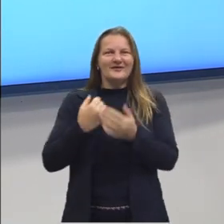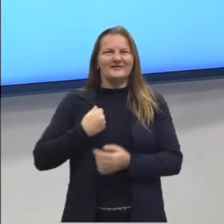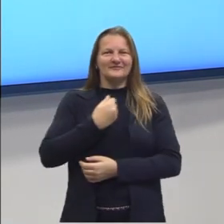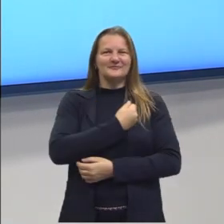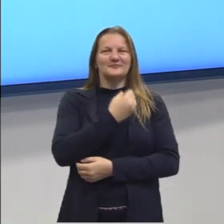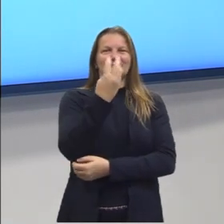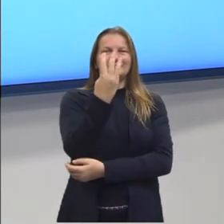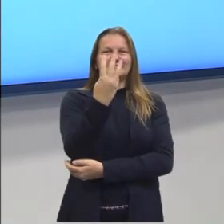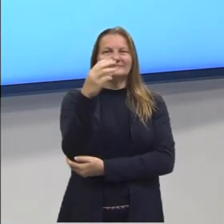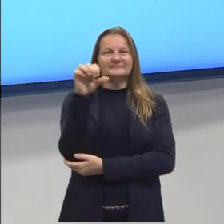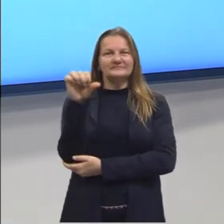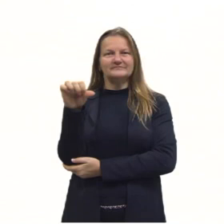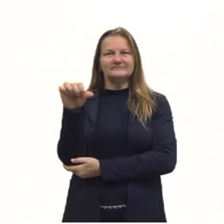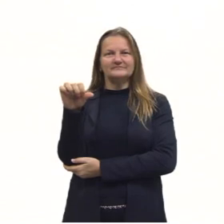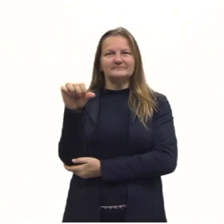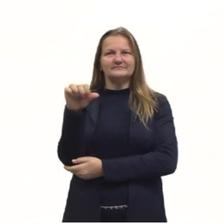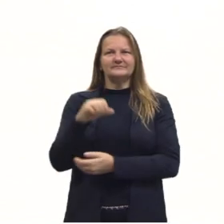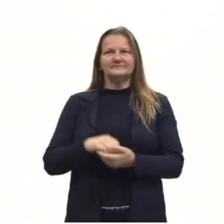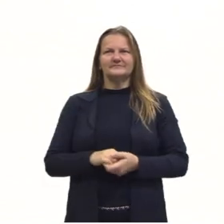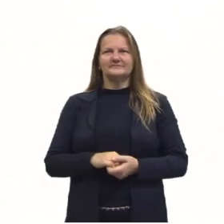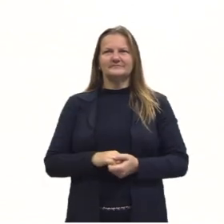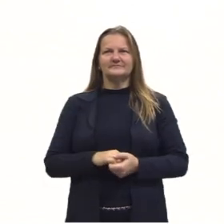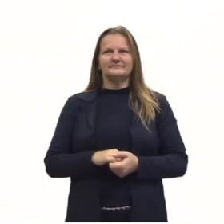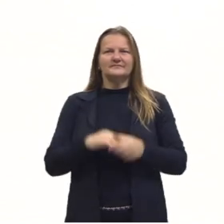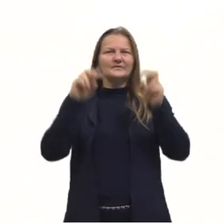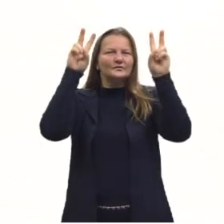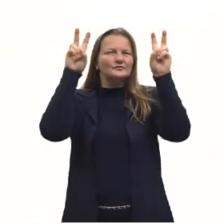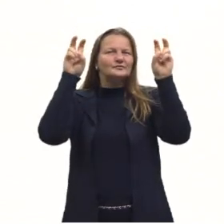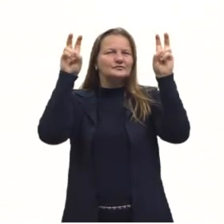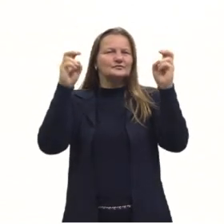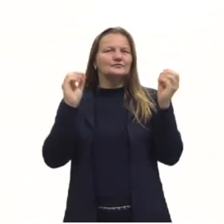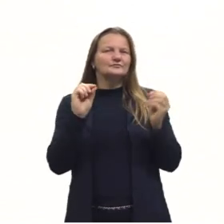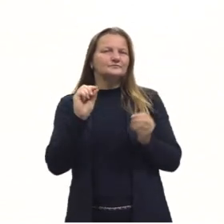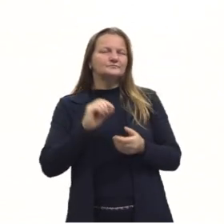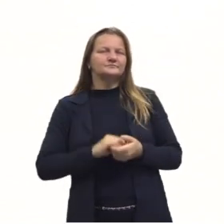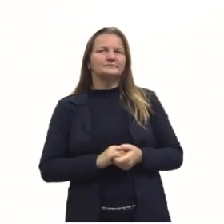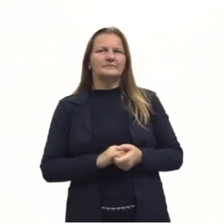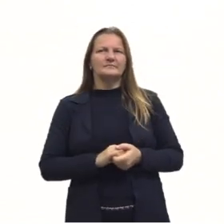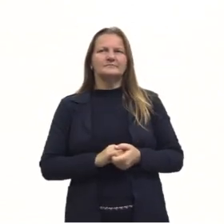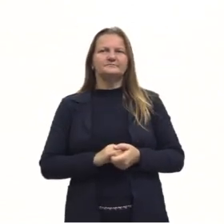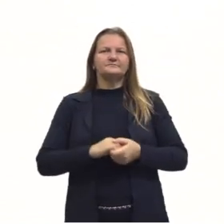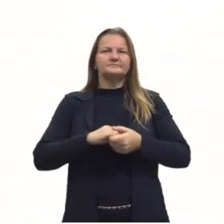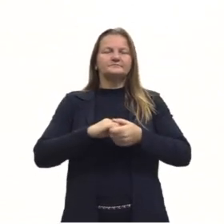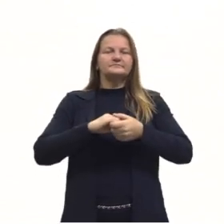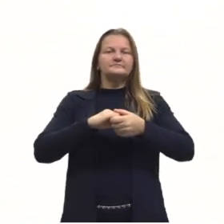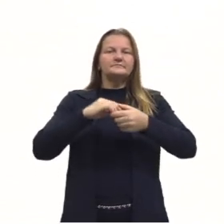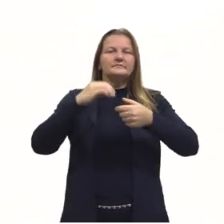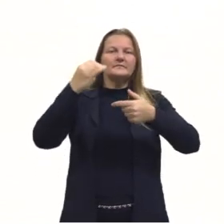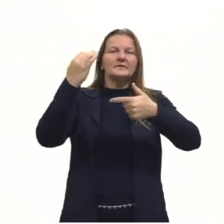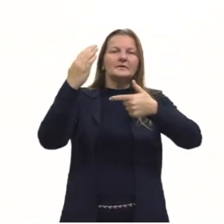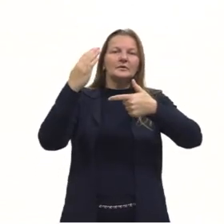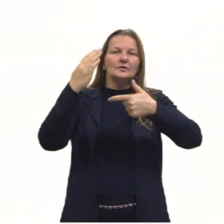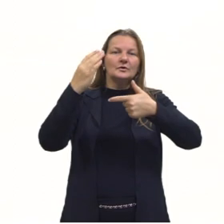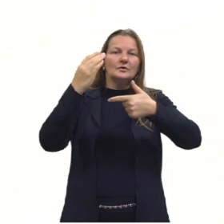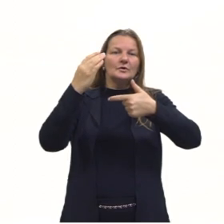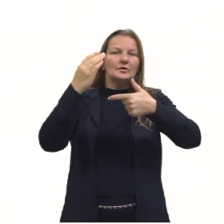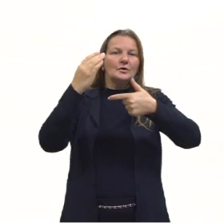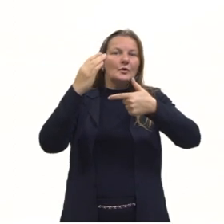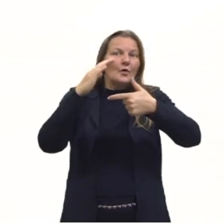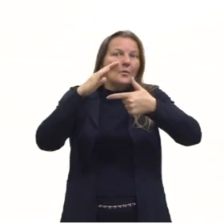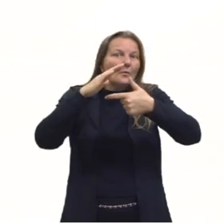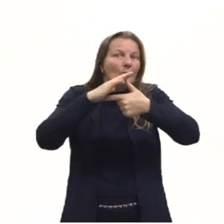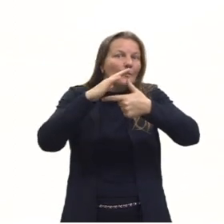39. O título da nossa aula é o seguinte, trigonometria no círculo. É possível?